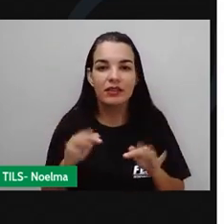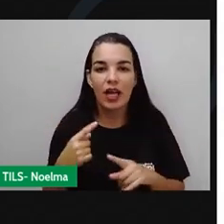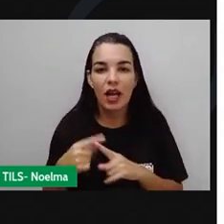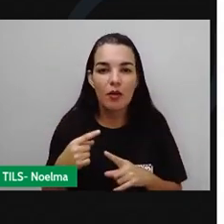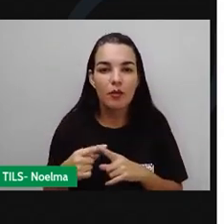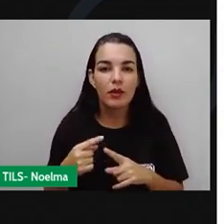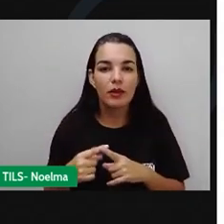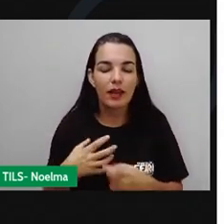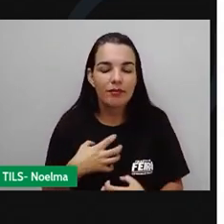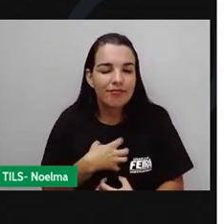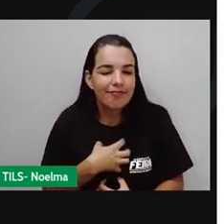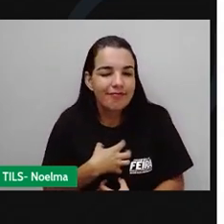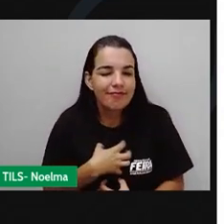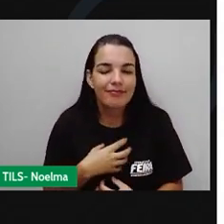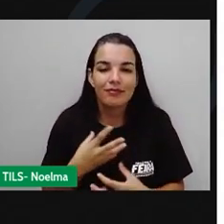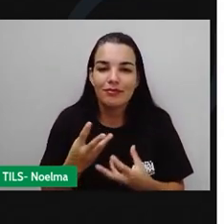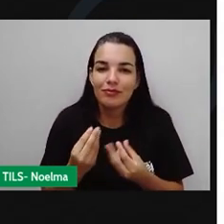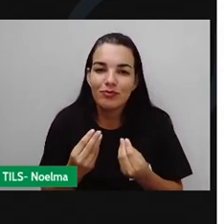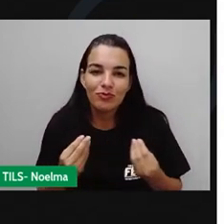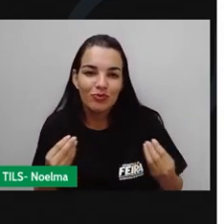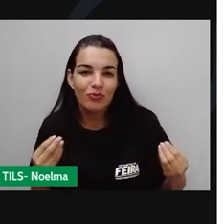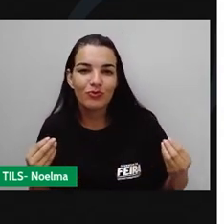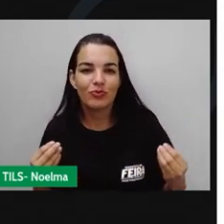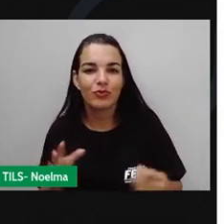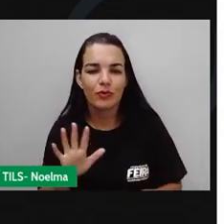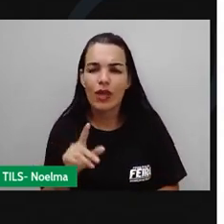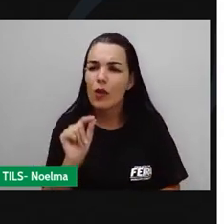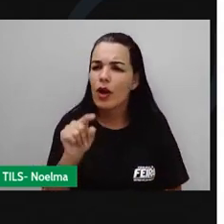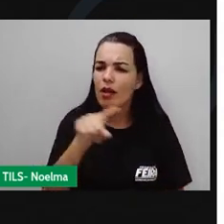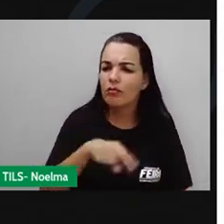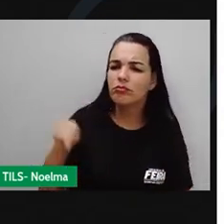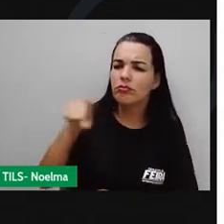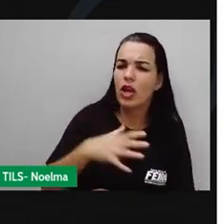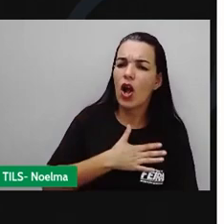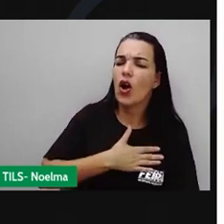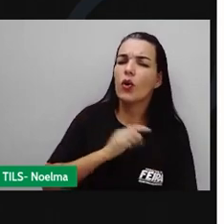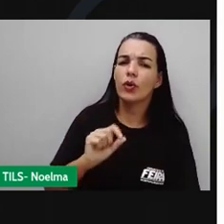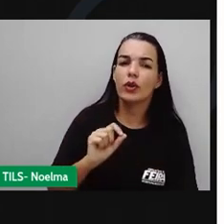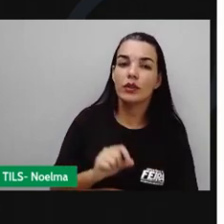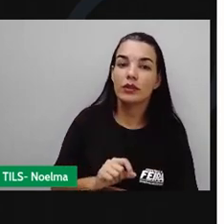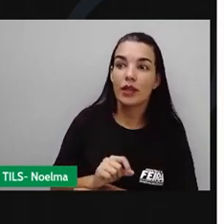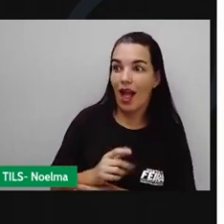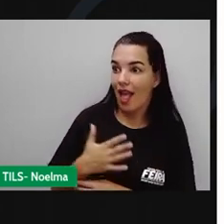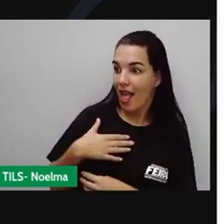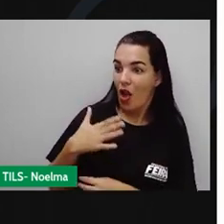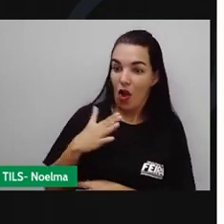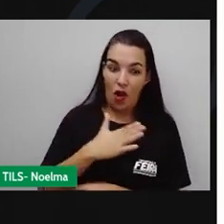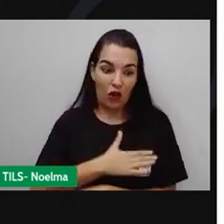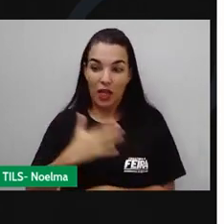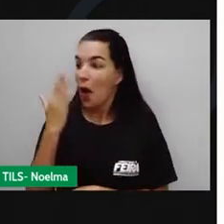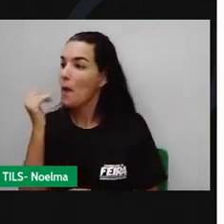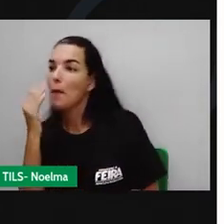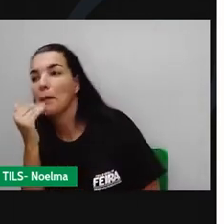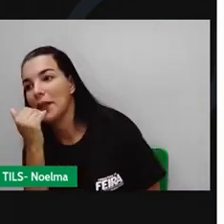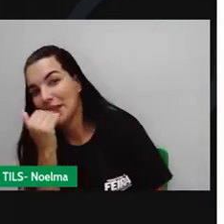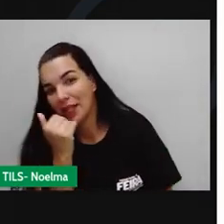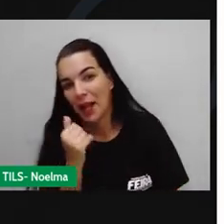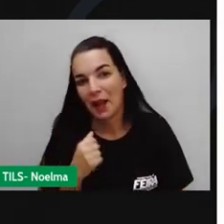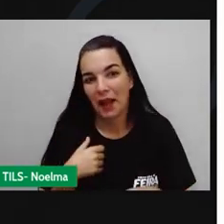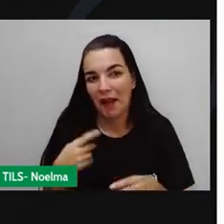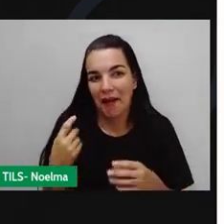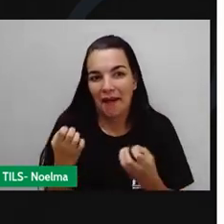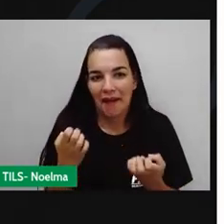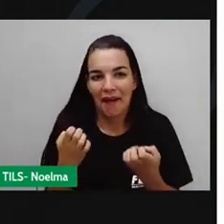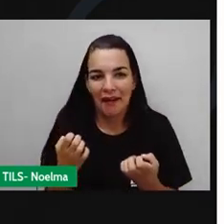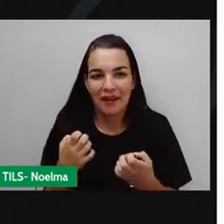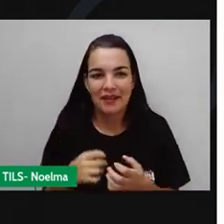E vai sobrar bastante, com a graça de Deus. O que vocês mais gostaram aqui? Do cachorro quente, da comida. Tudo,